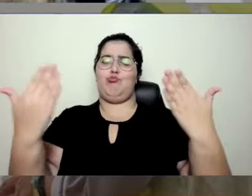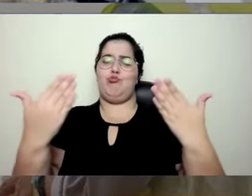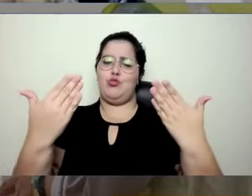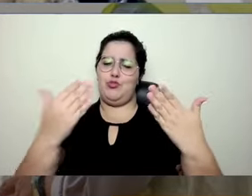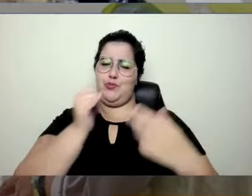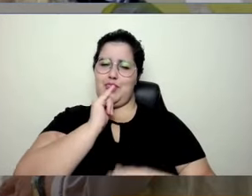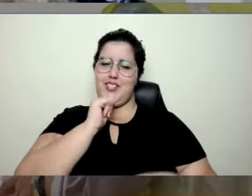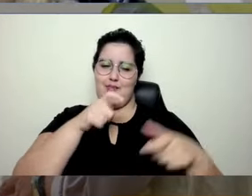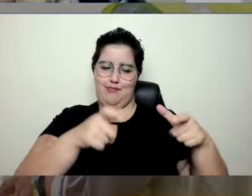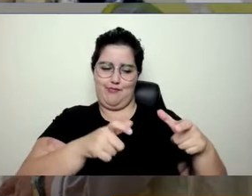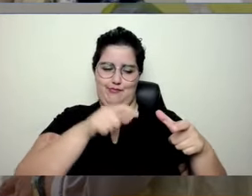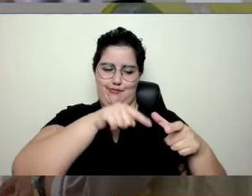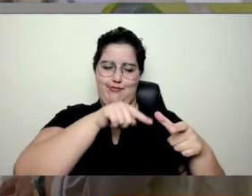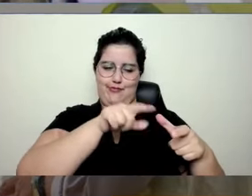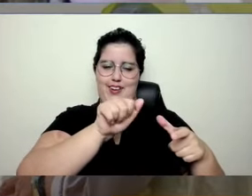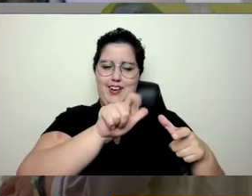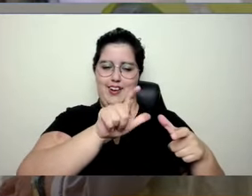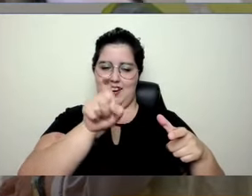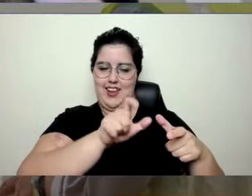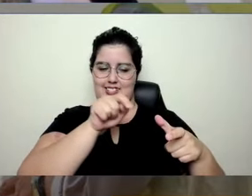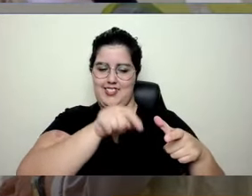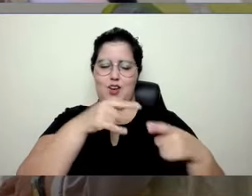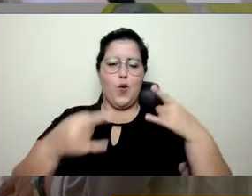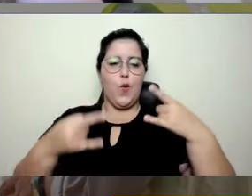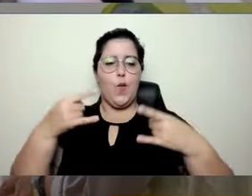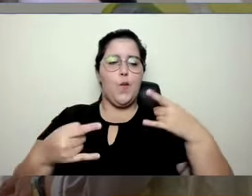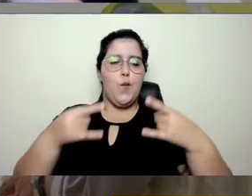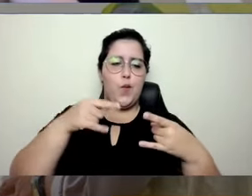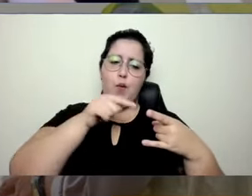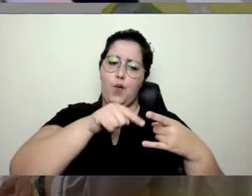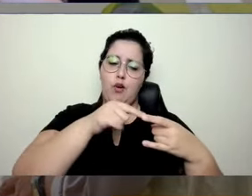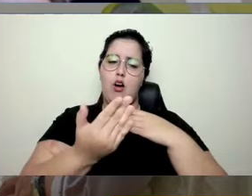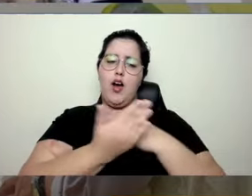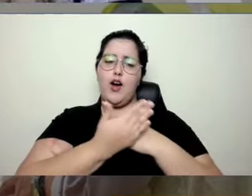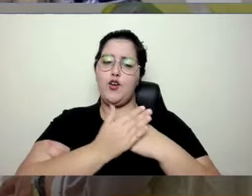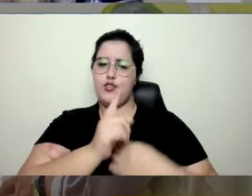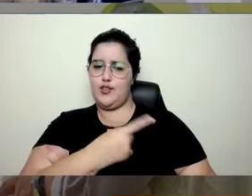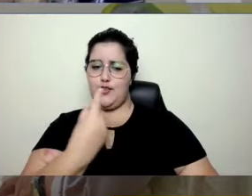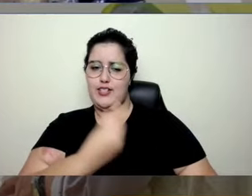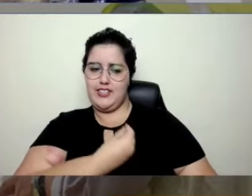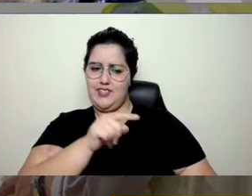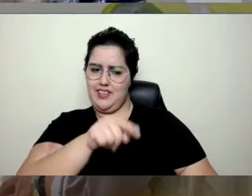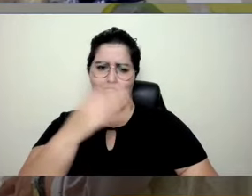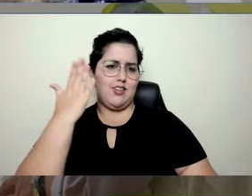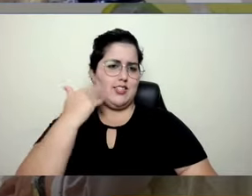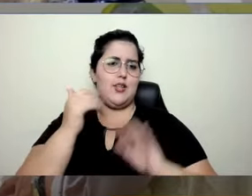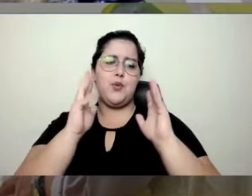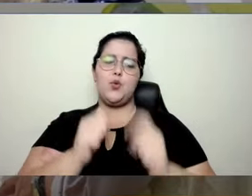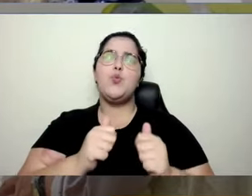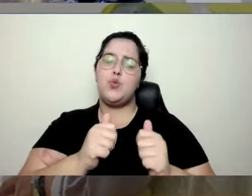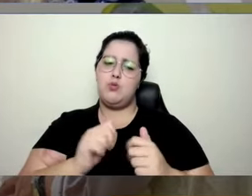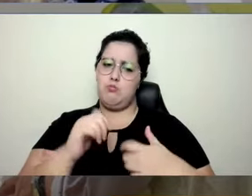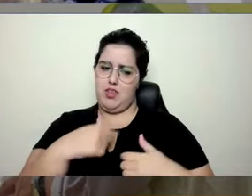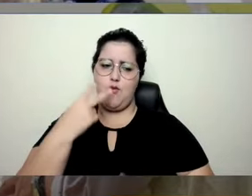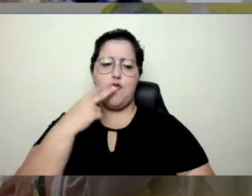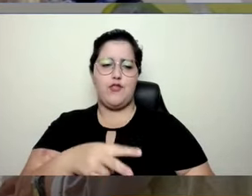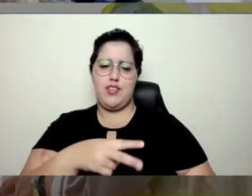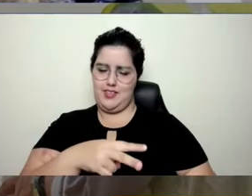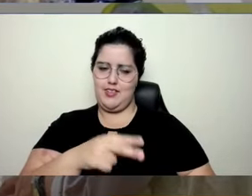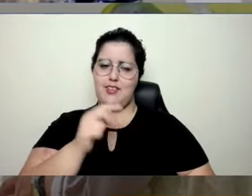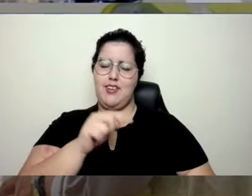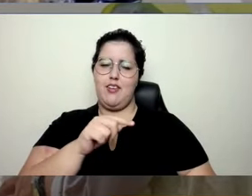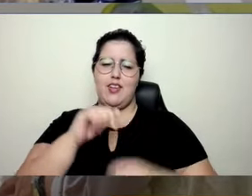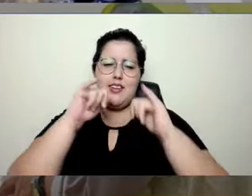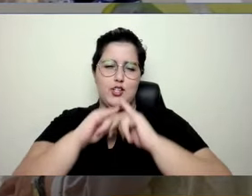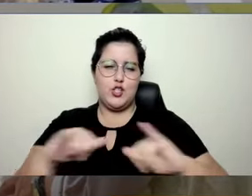Alexa, ela é um, é um robozinho que está na nossa vida e ela acaba identificando muita coisa, né? Já vi algumas matérias de